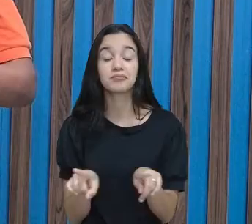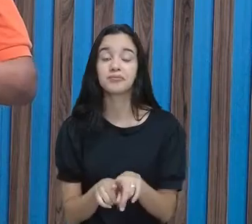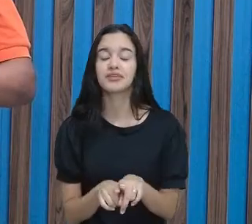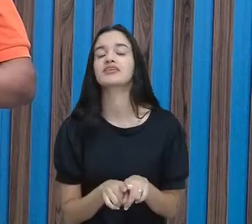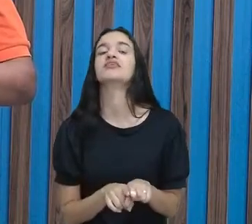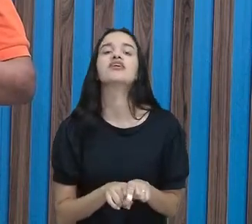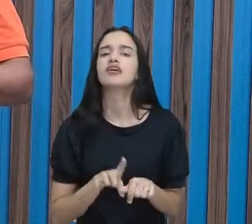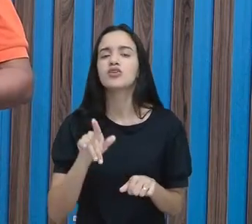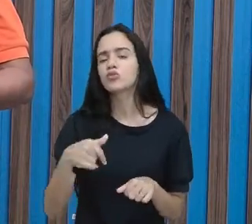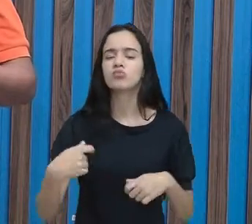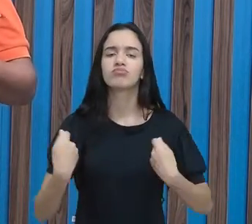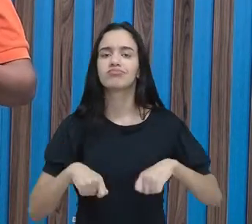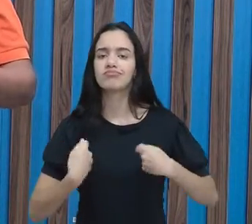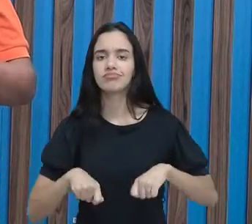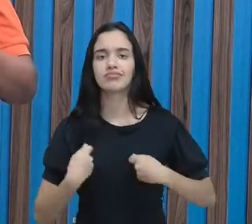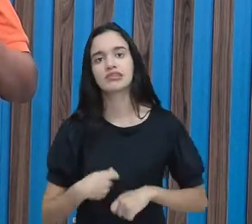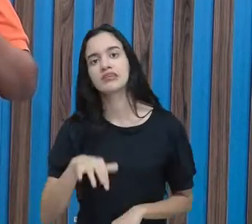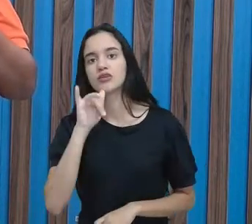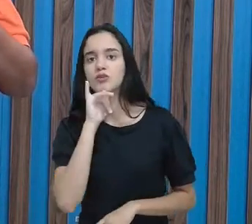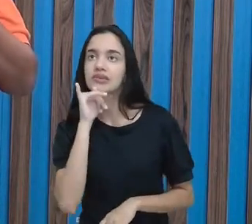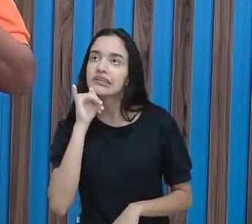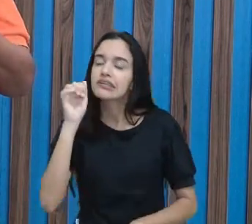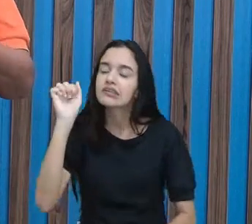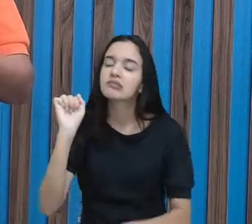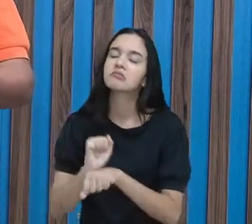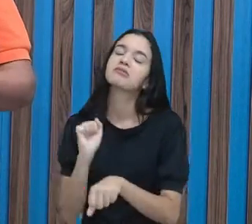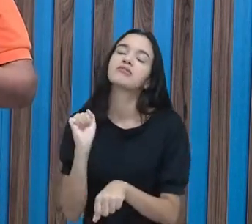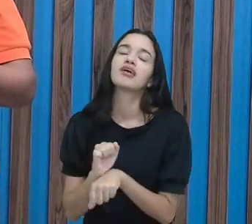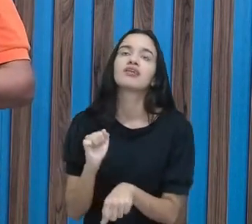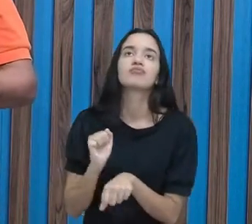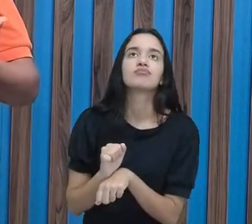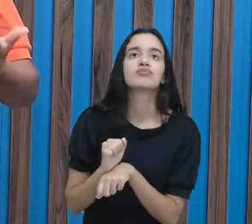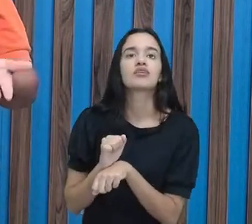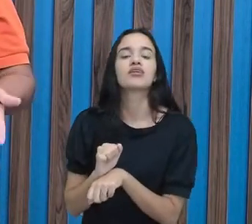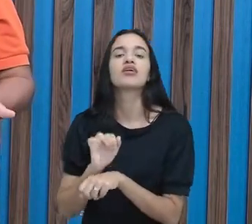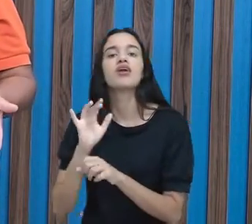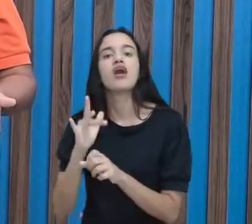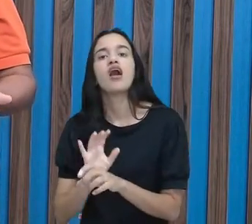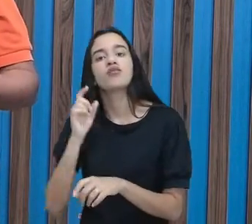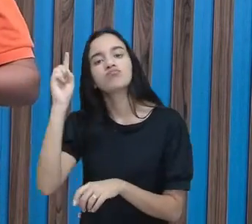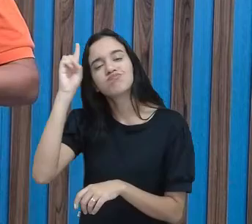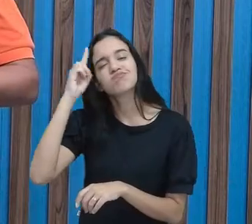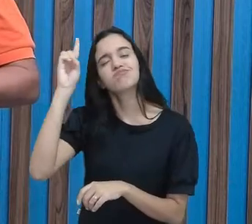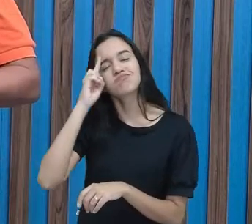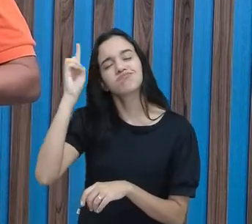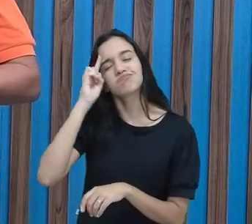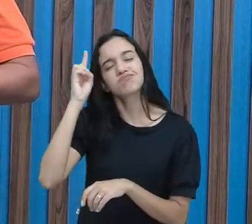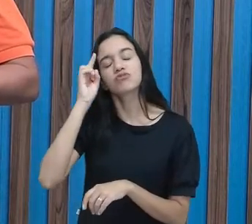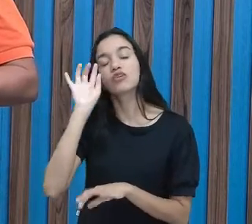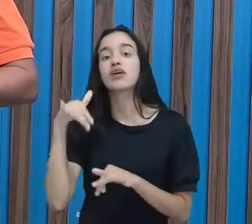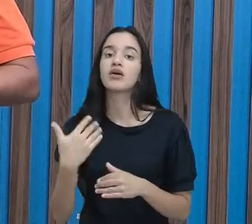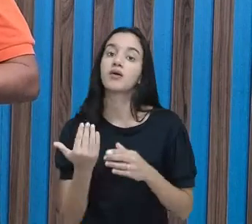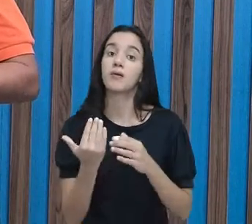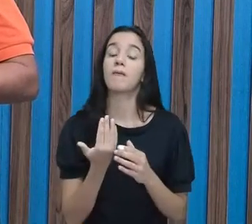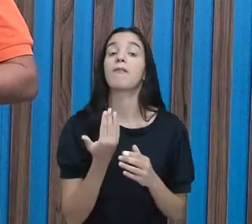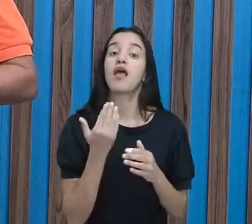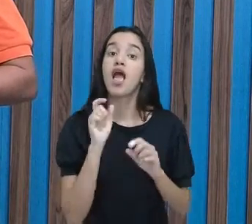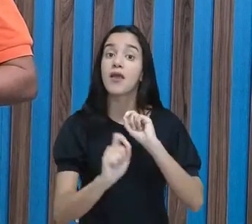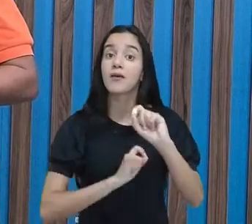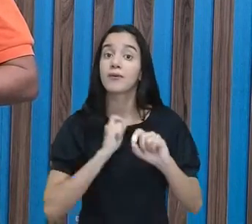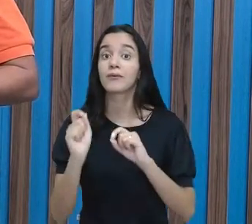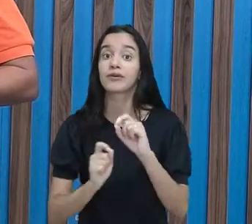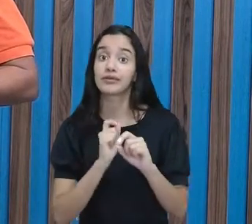hora. Não há necessidade, por exemplo, de esperar dias e dias por uma mensagem. Então, isso é a